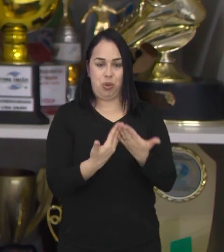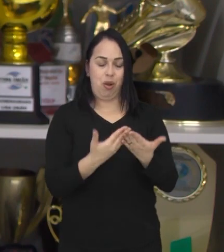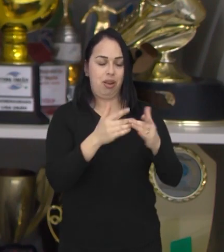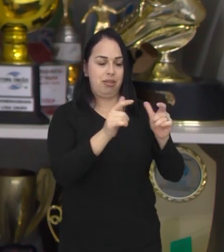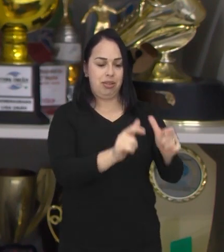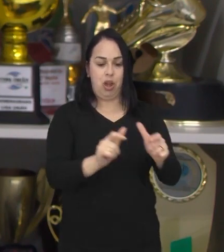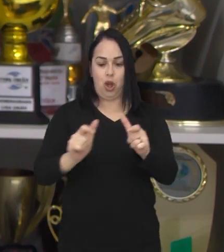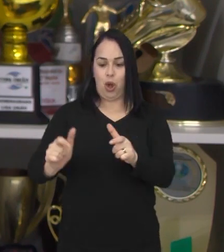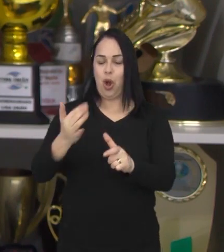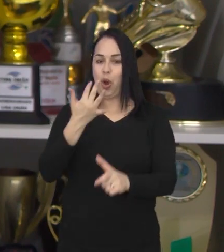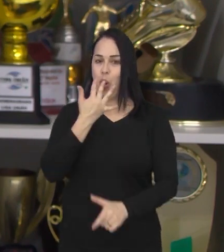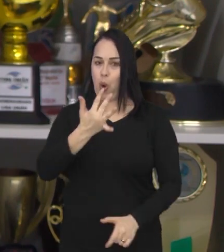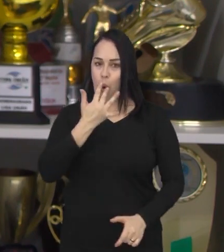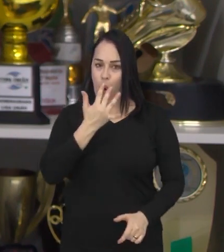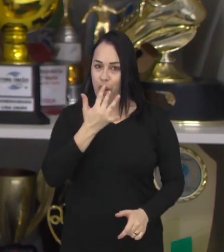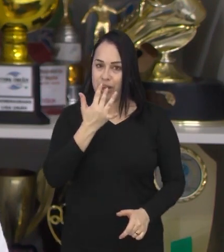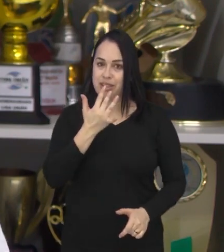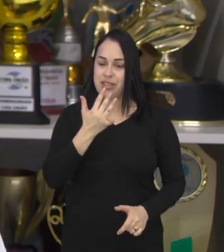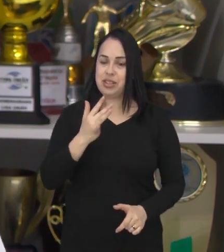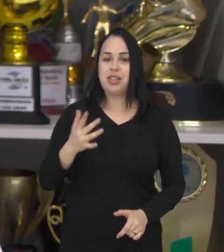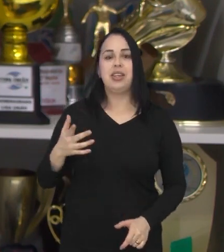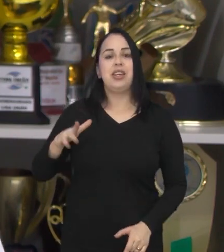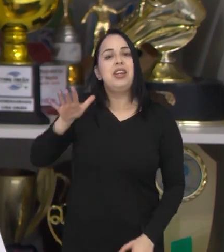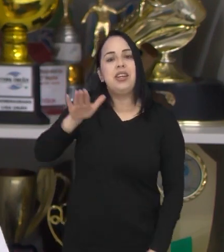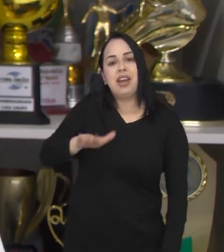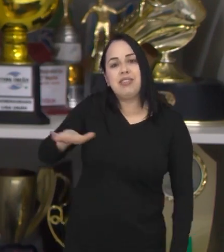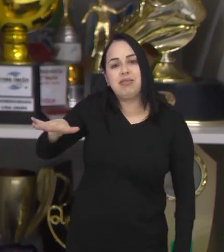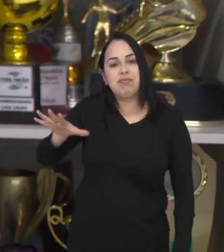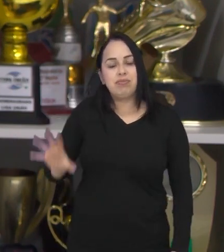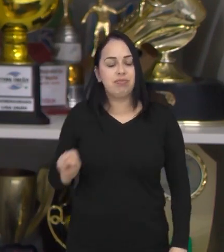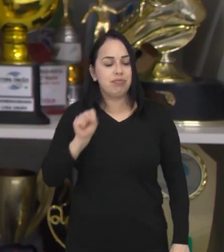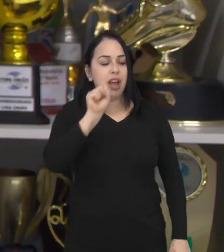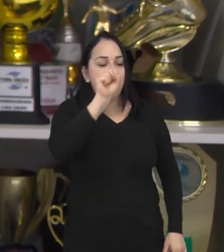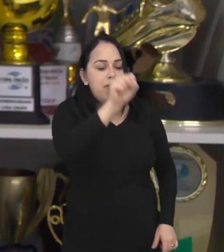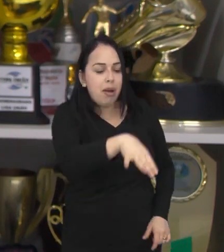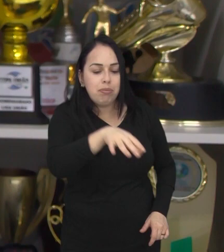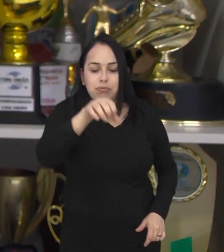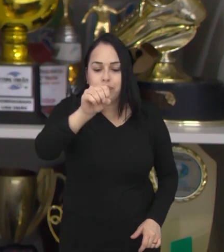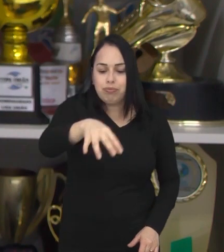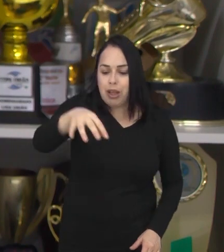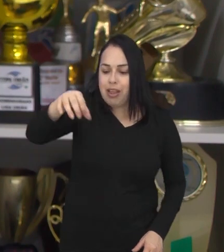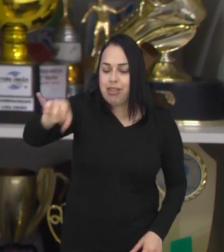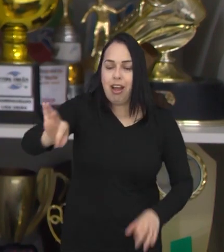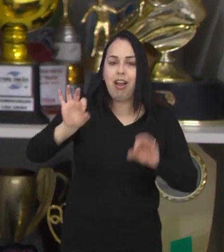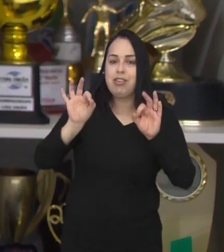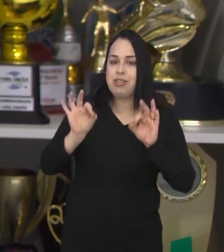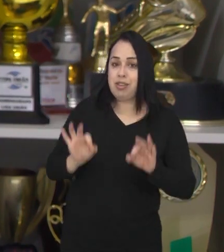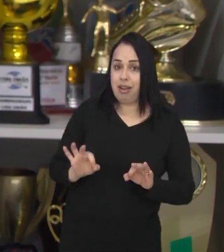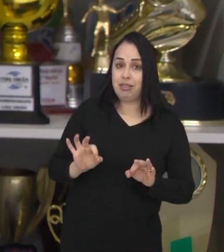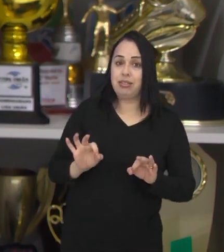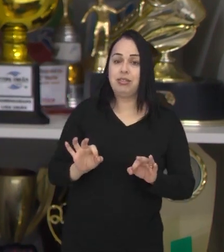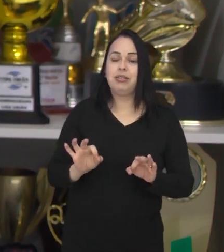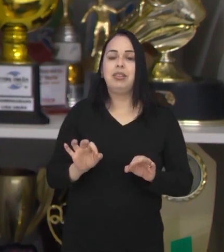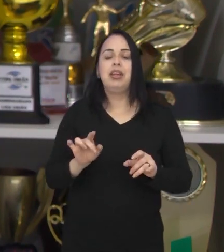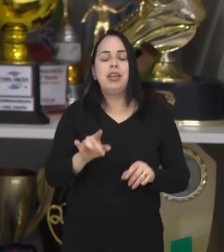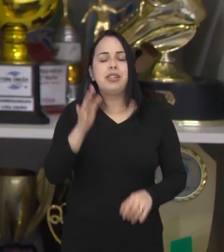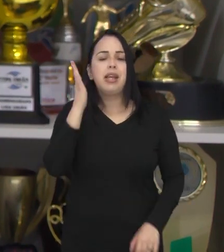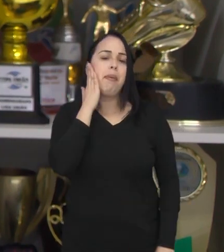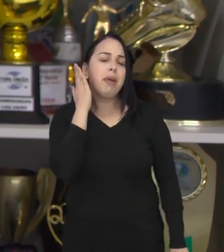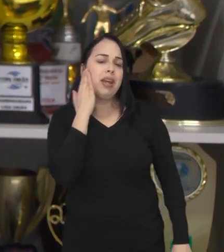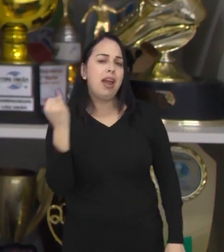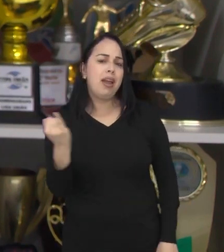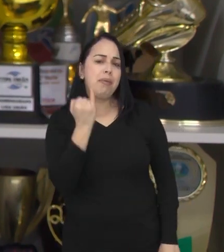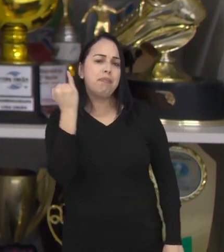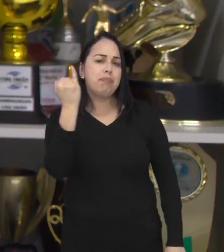lá as lixeiras por cores, e as crianças vão pegar os lixos que tem, vai ajudar a distribuir esses lixos,